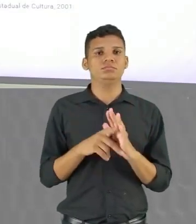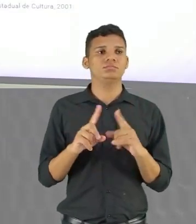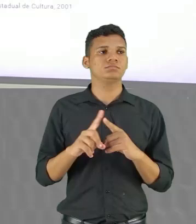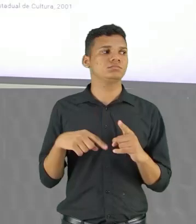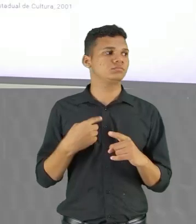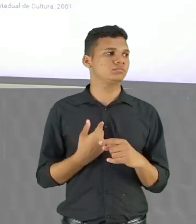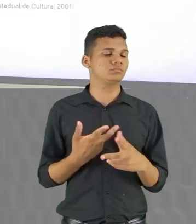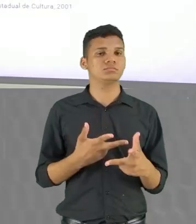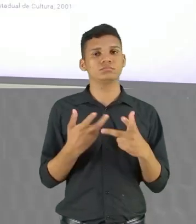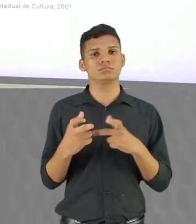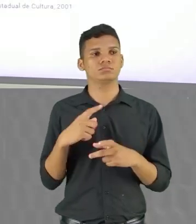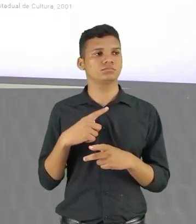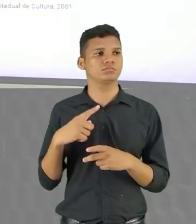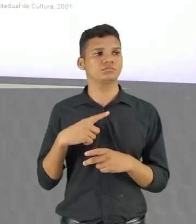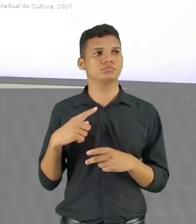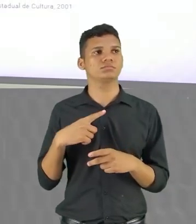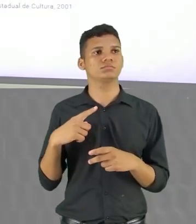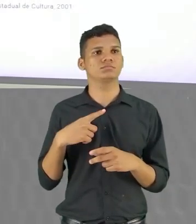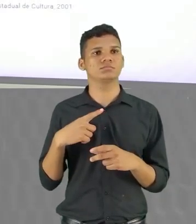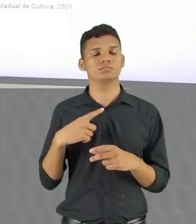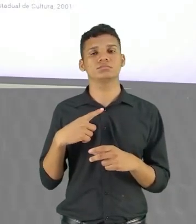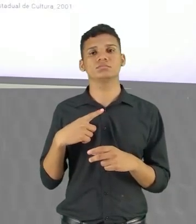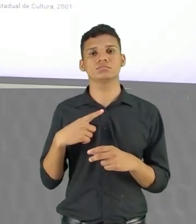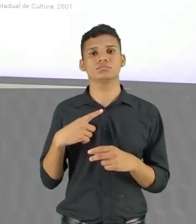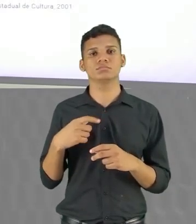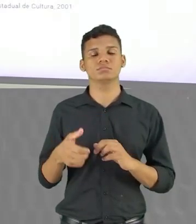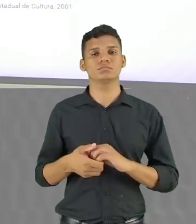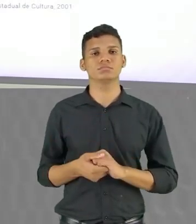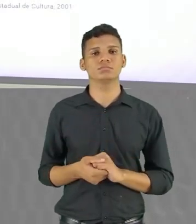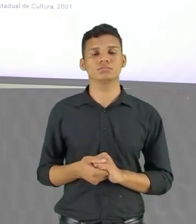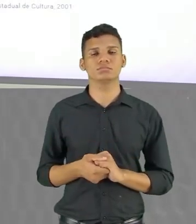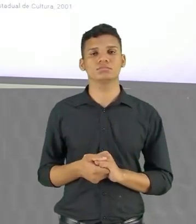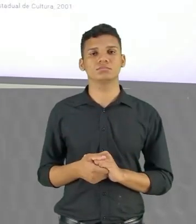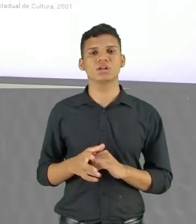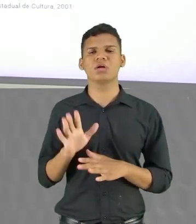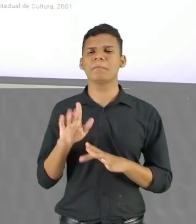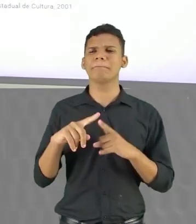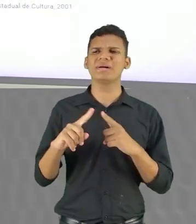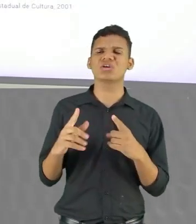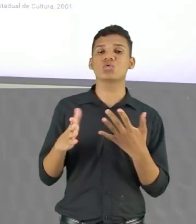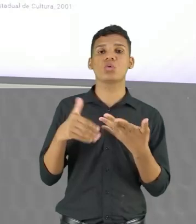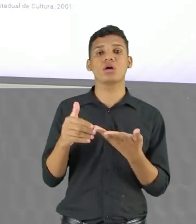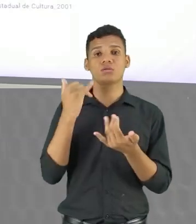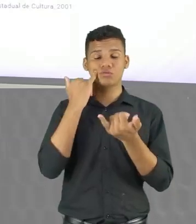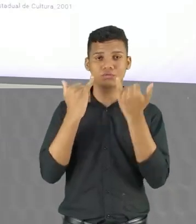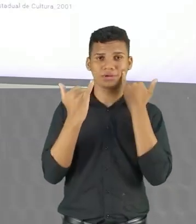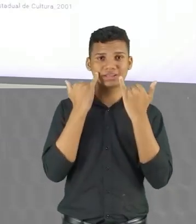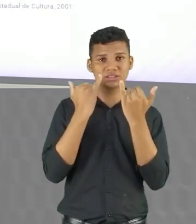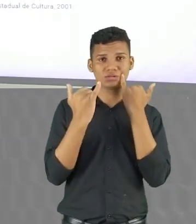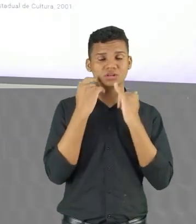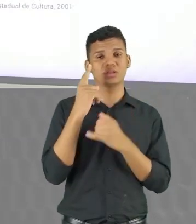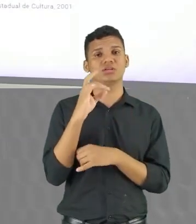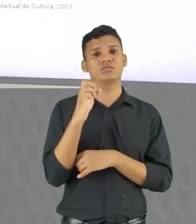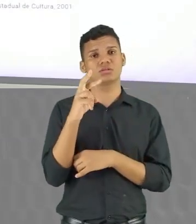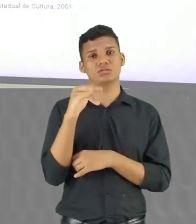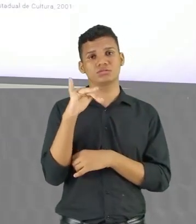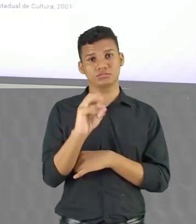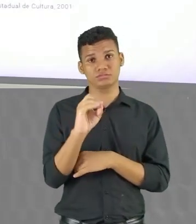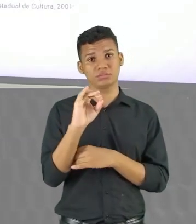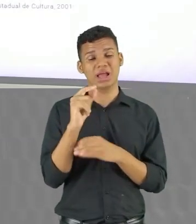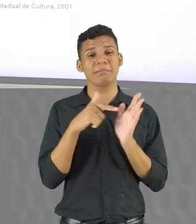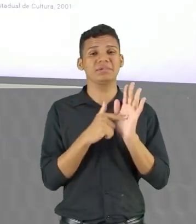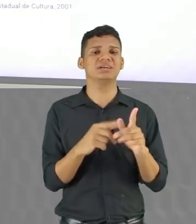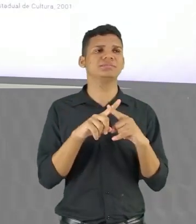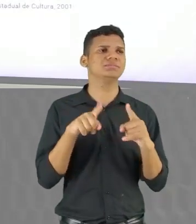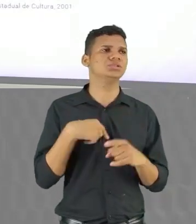percebe Uma relação Entre uma estrofa E outra E aí a gente vai ver O que de informação O eu lírico Está querendo apresentar E a gente